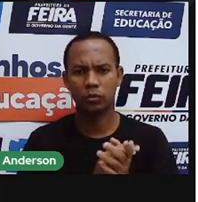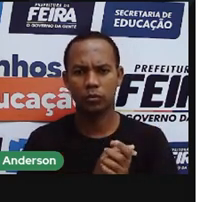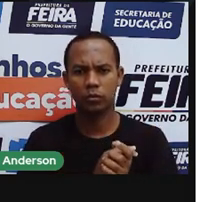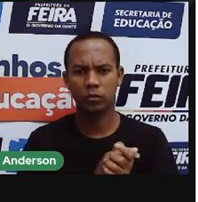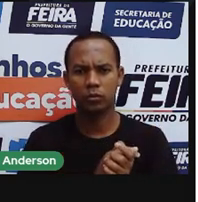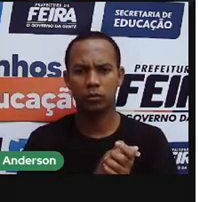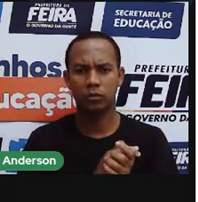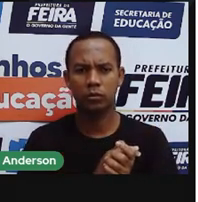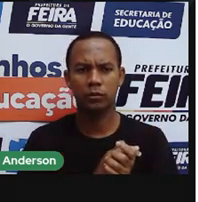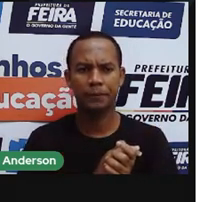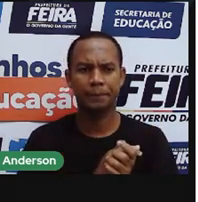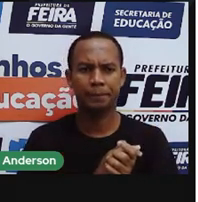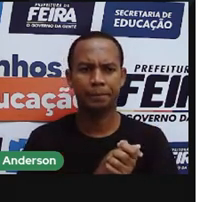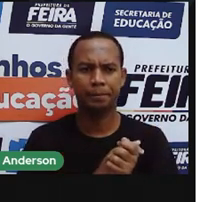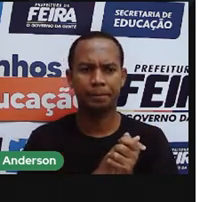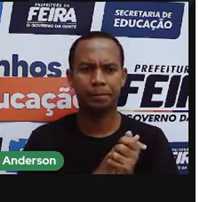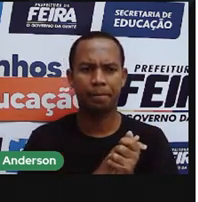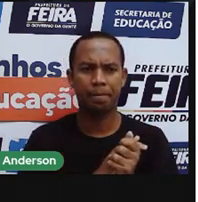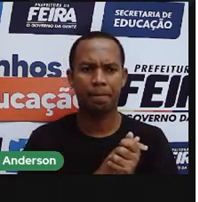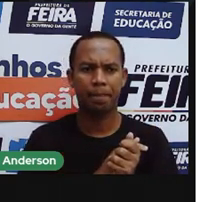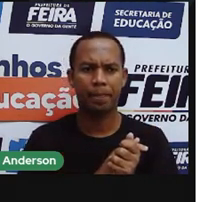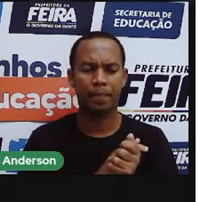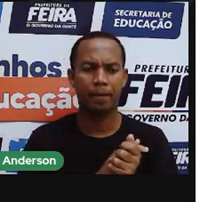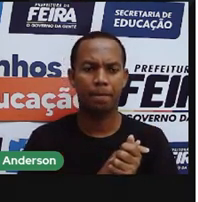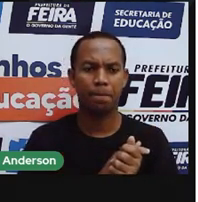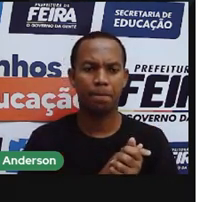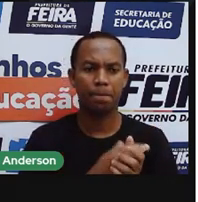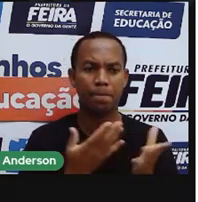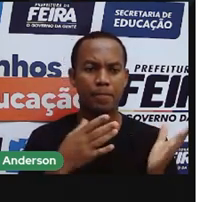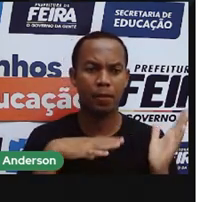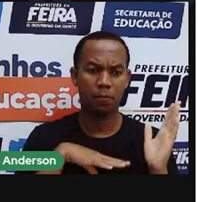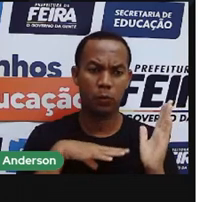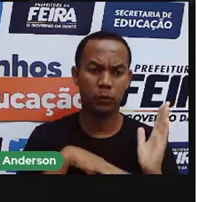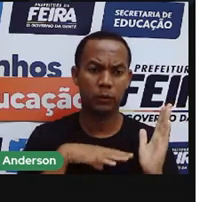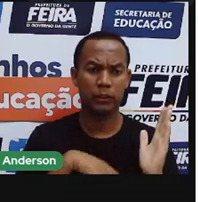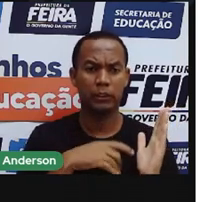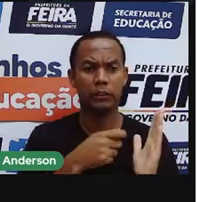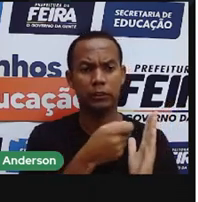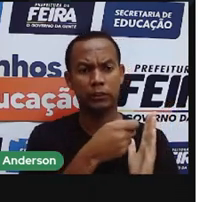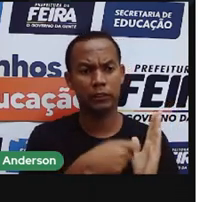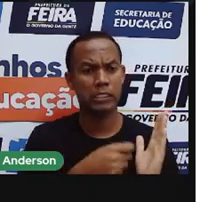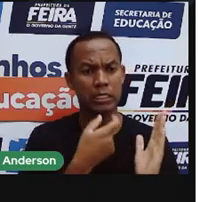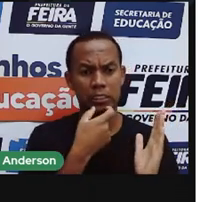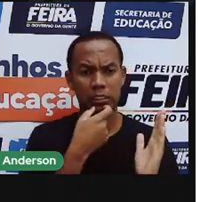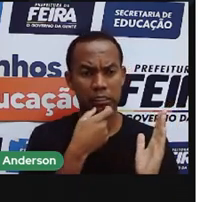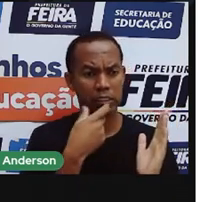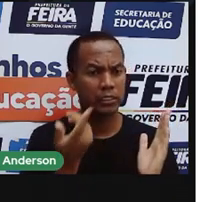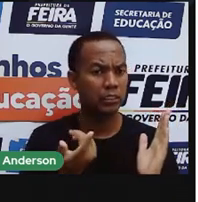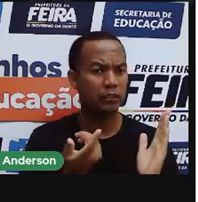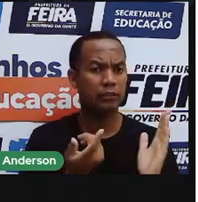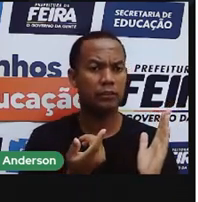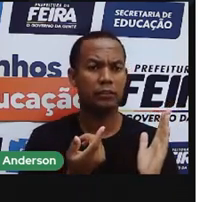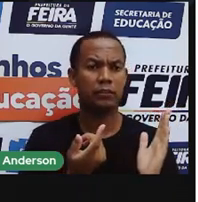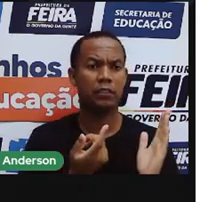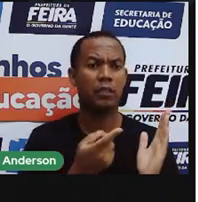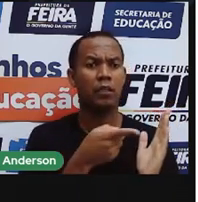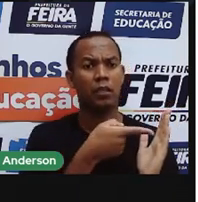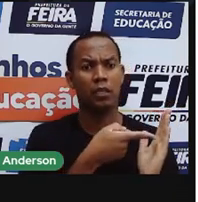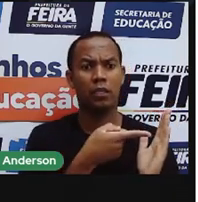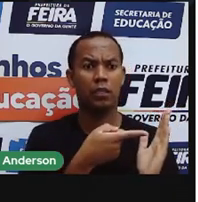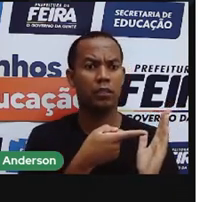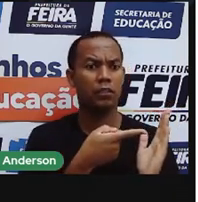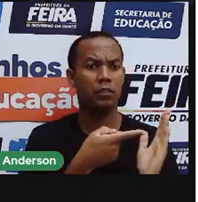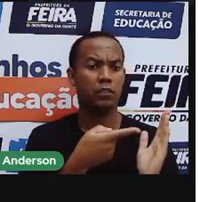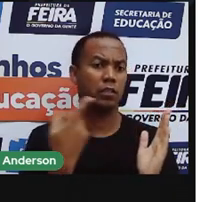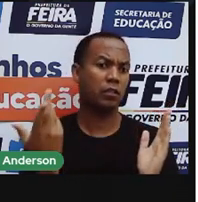como a escreve no português, no inglês, no francês e no espanhol. Eles tinham a maneira